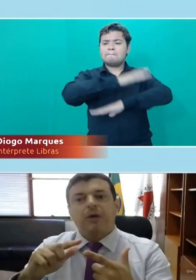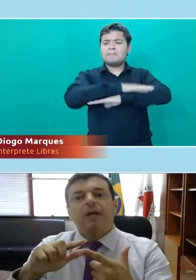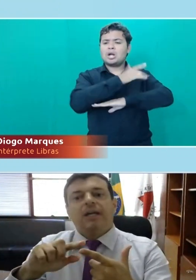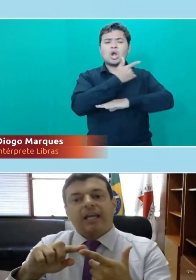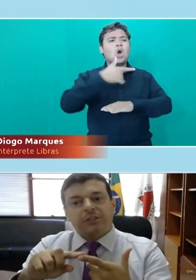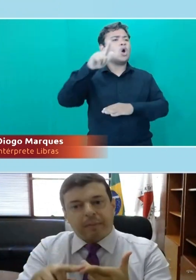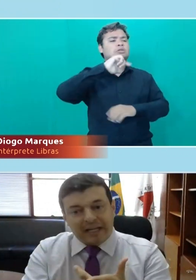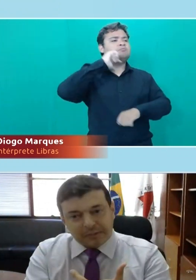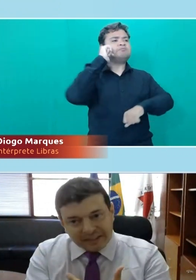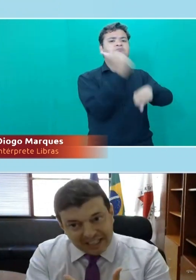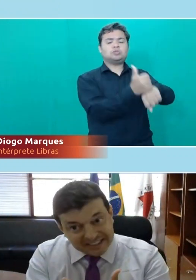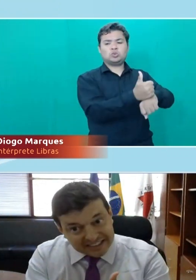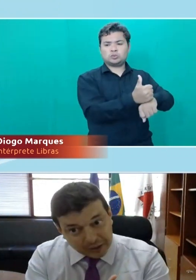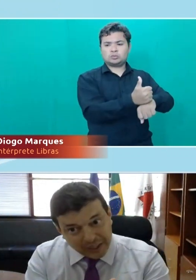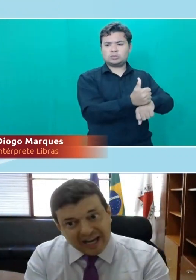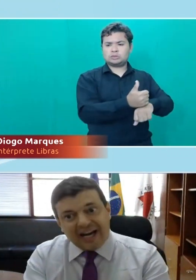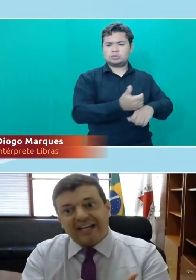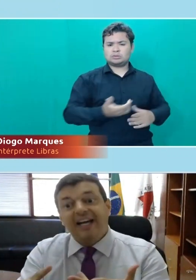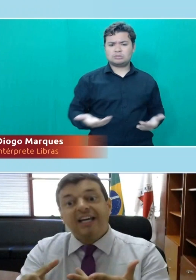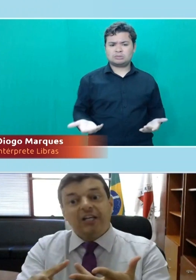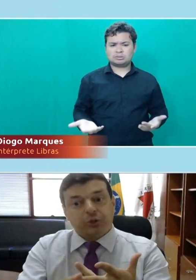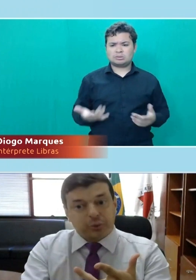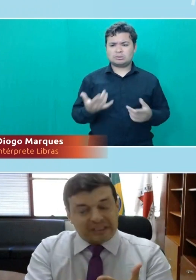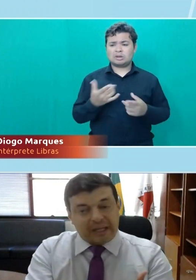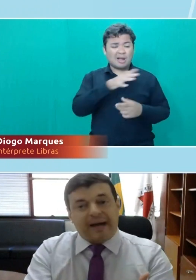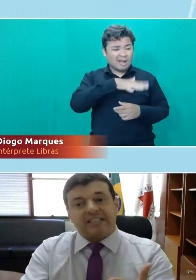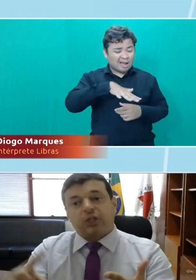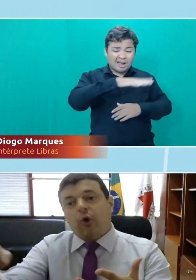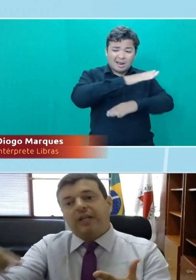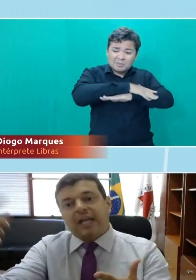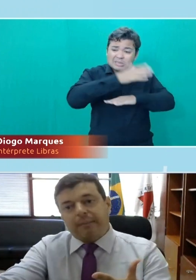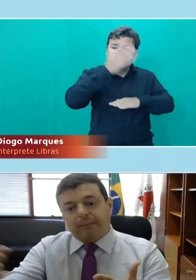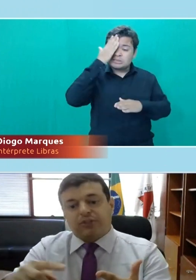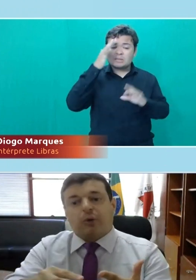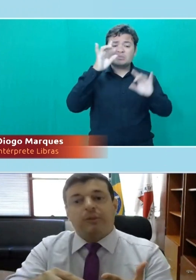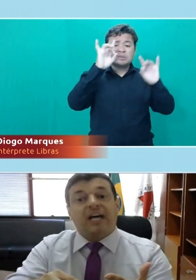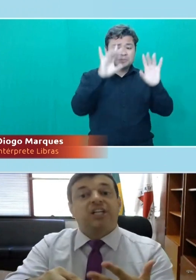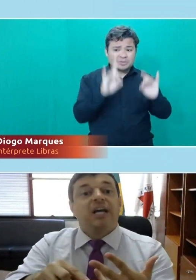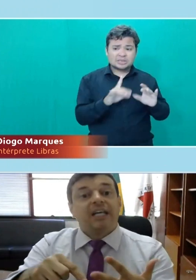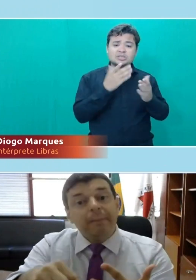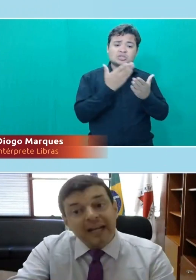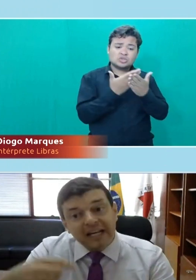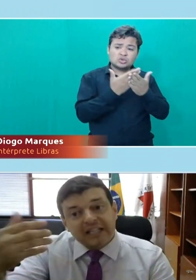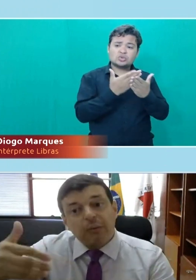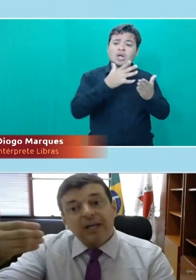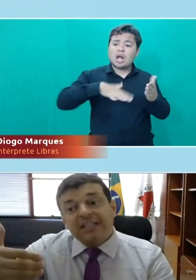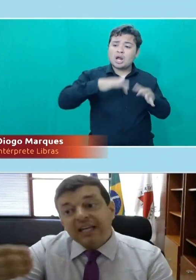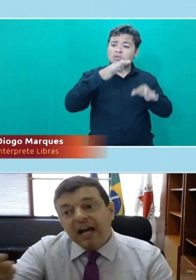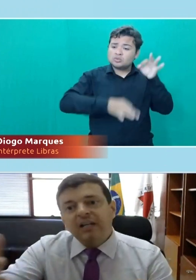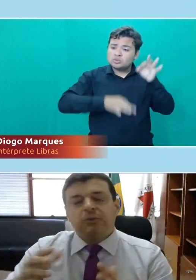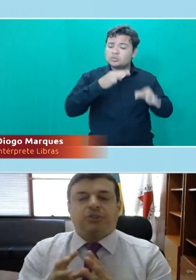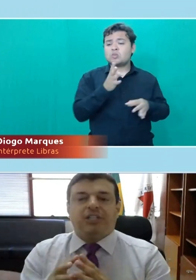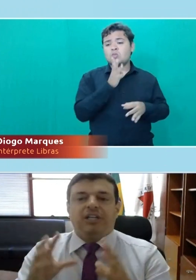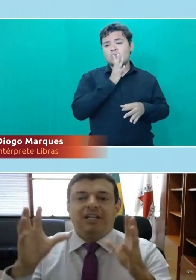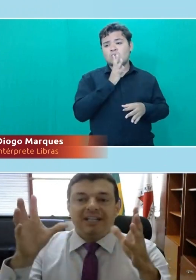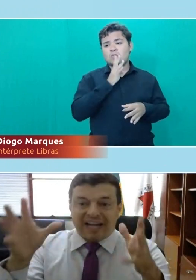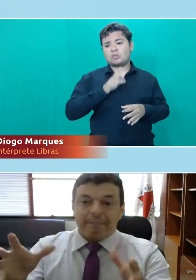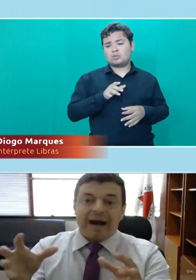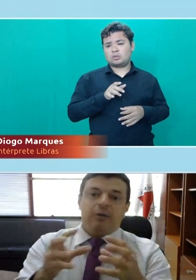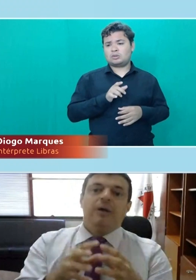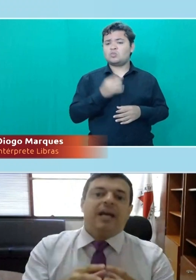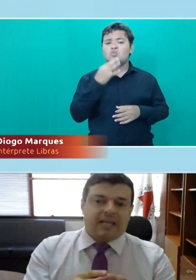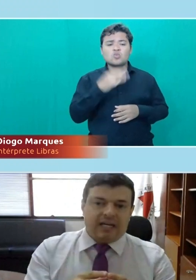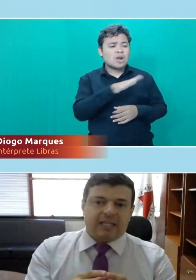treinamento, que tem especialização na área, que estuda temática, ou que tem membros da comunidade que militam e tem anos de